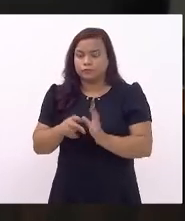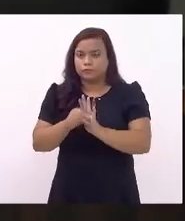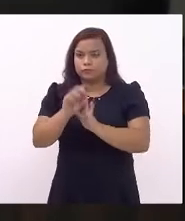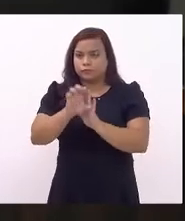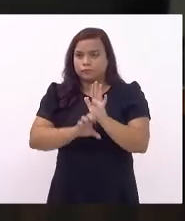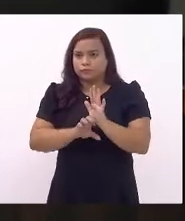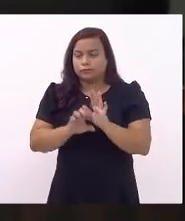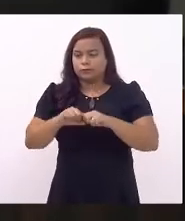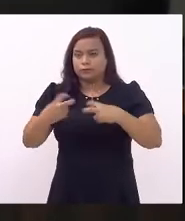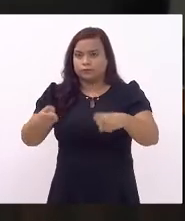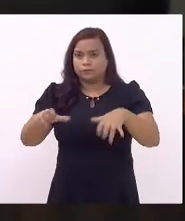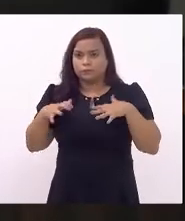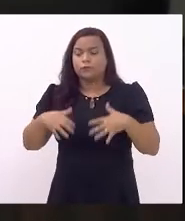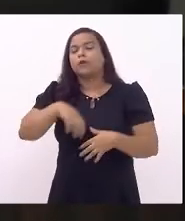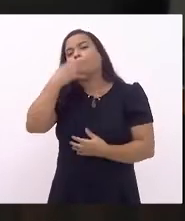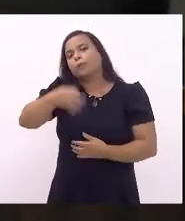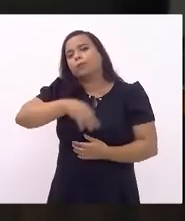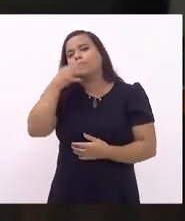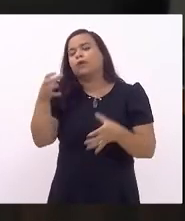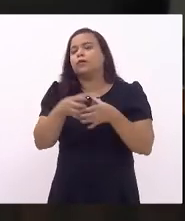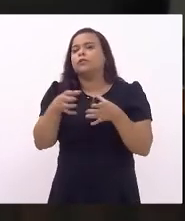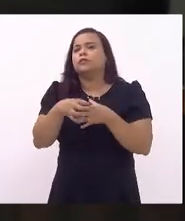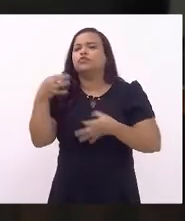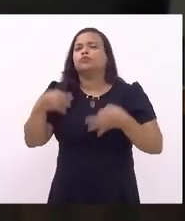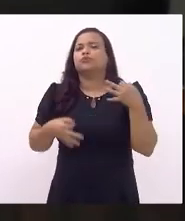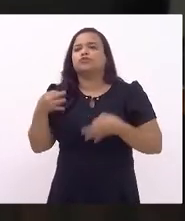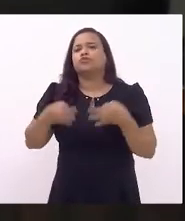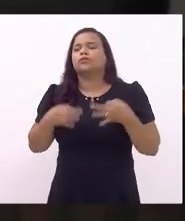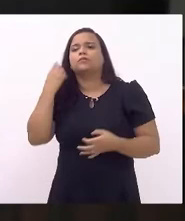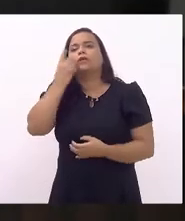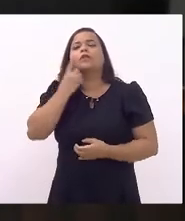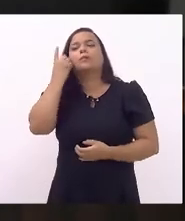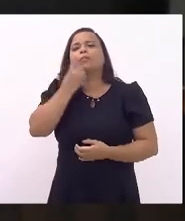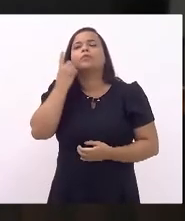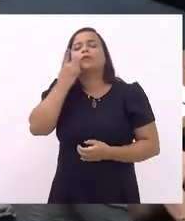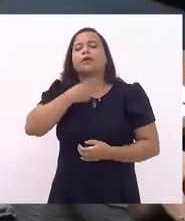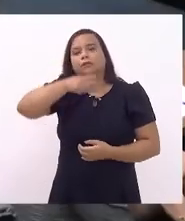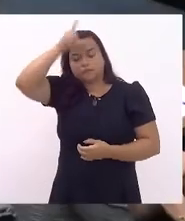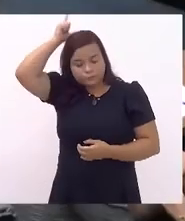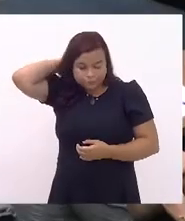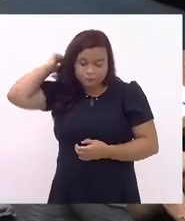emitir e pareceres pela Comissão de Constituição e Justiça, deputado Luiz Paulo.